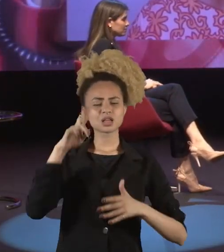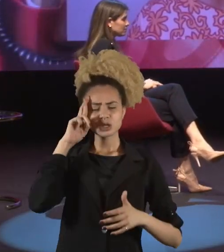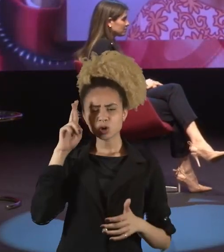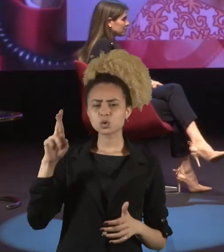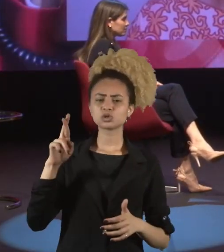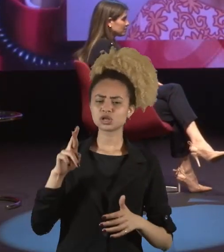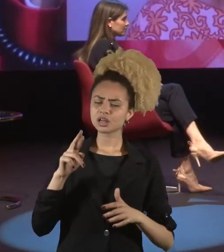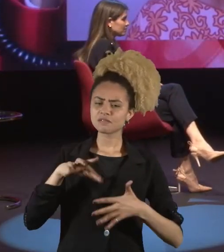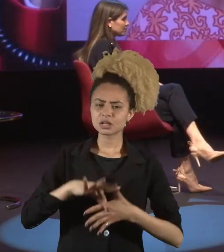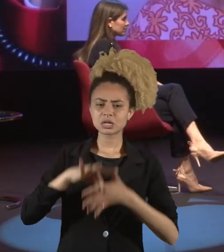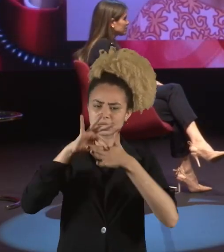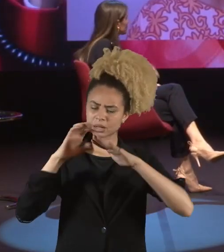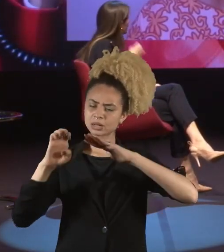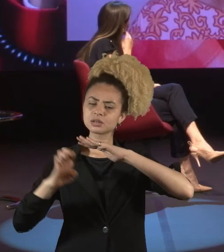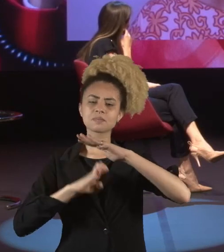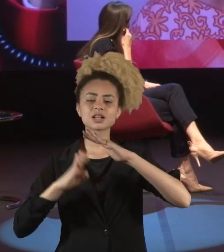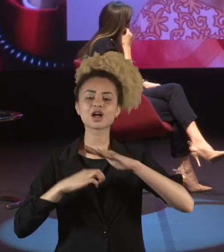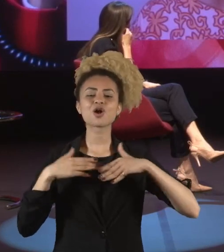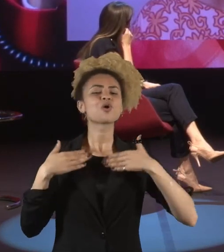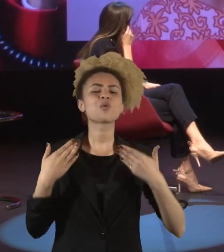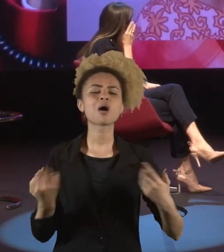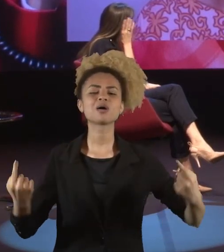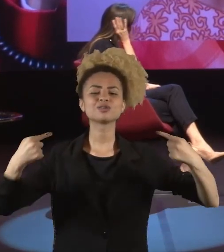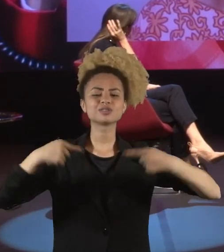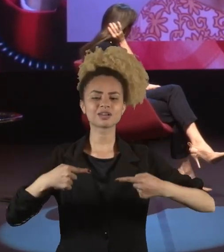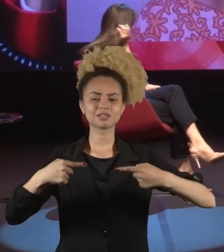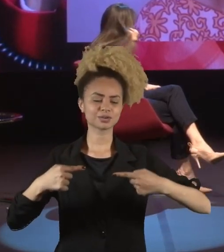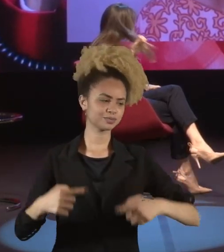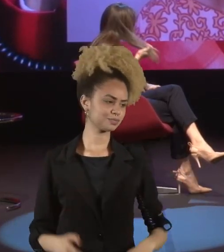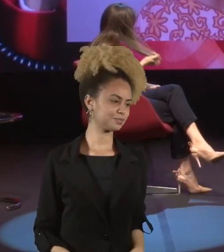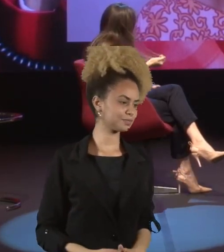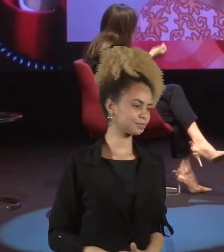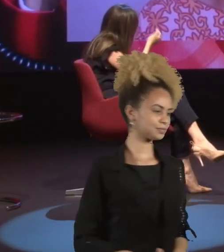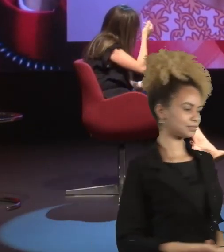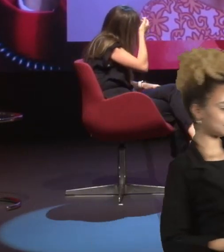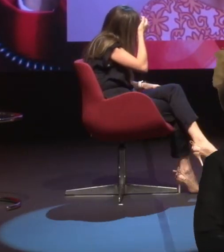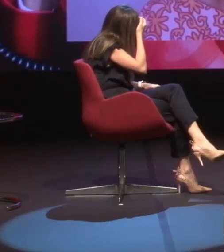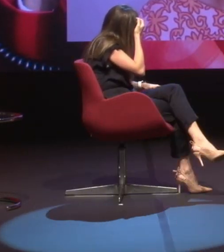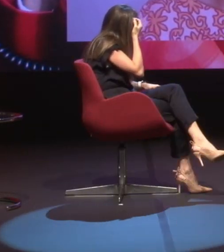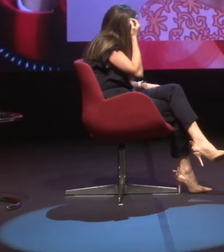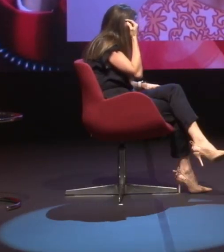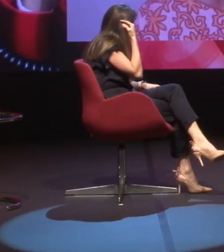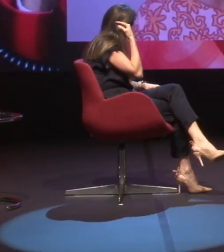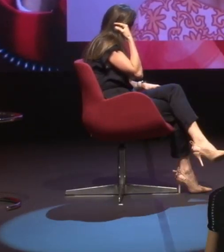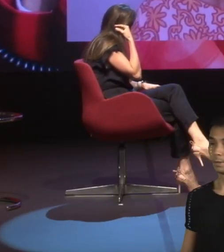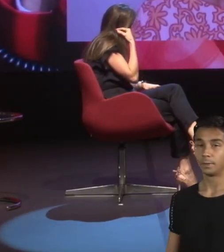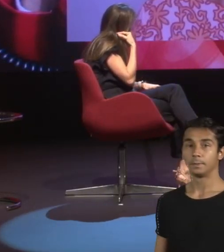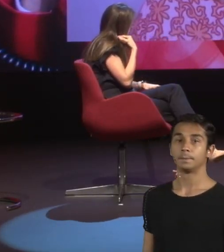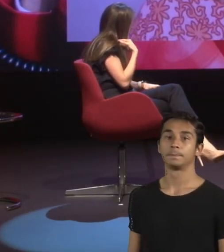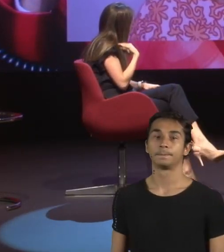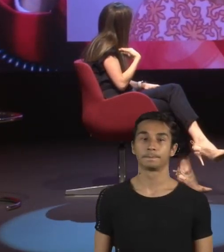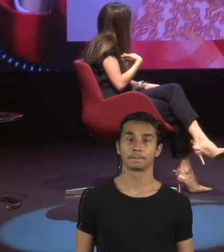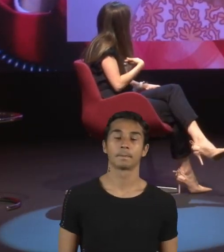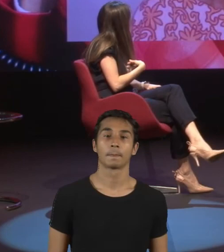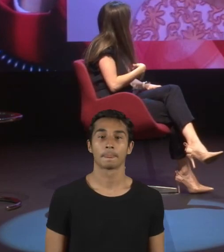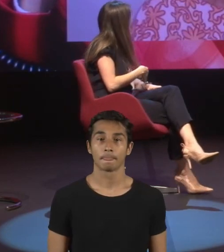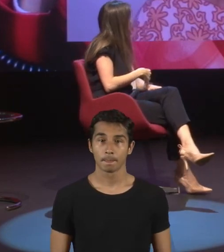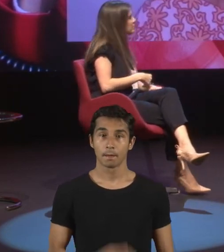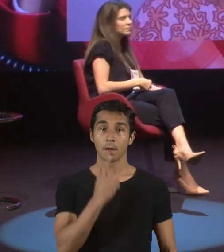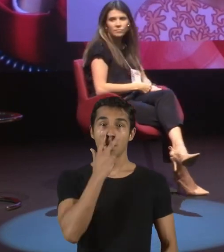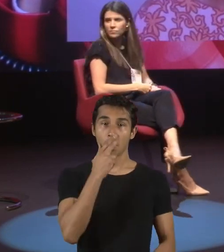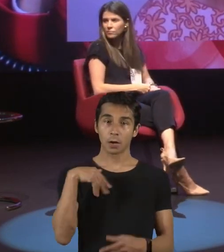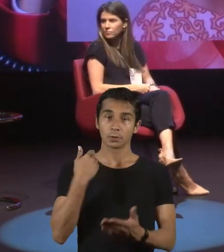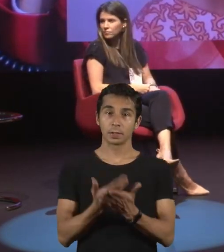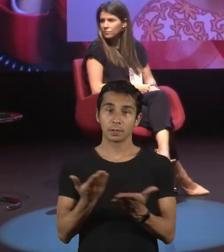mesmo, de líderes de empresa, qual é o maior desafio ainda, Sheila, na sua opinião? Eu acho que o maior desafio ainda é ter